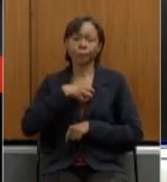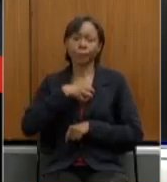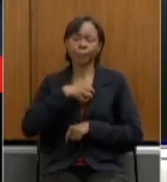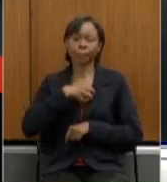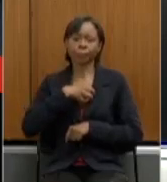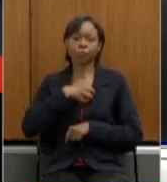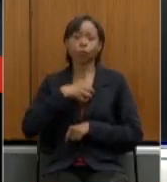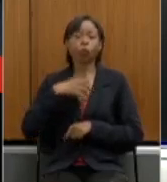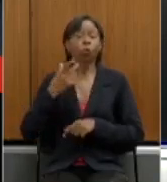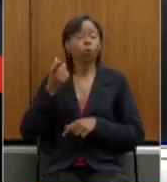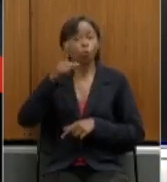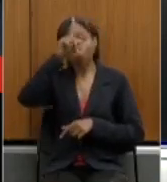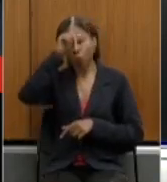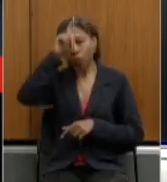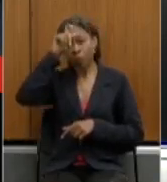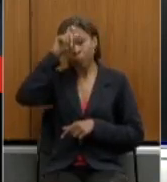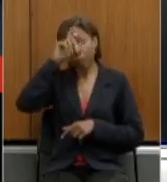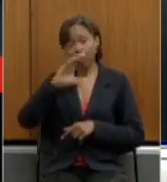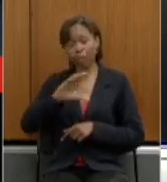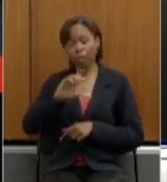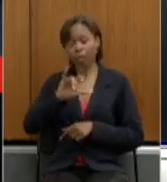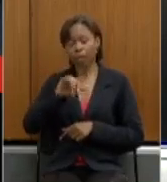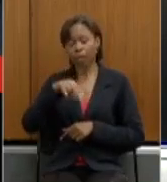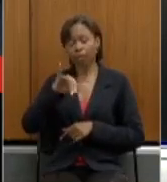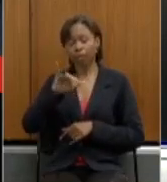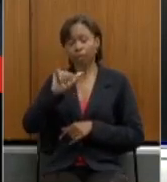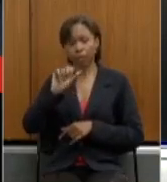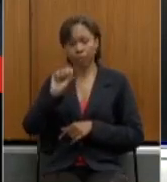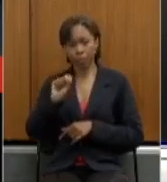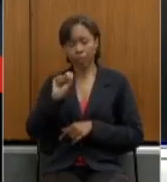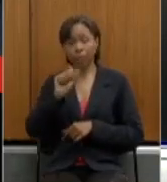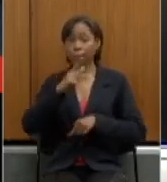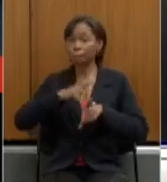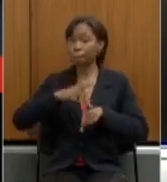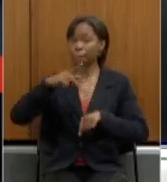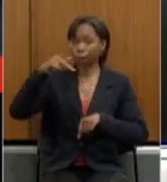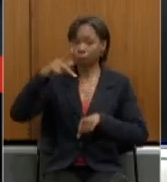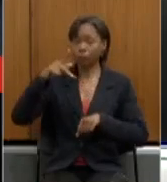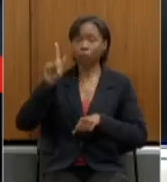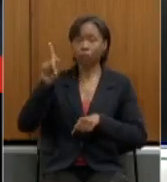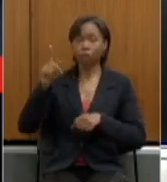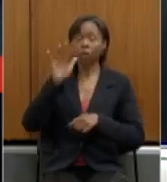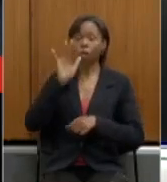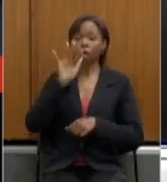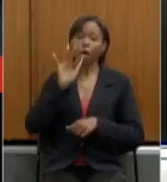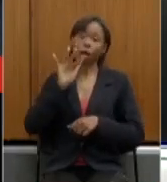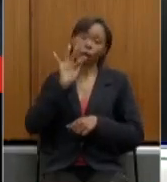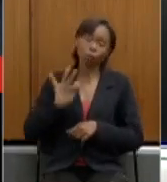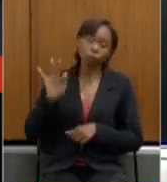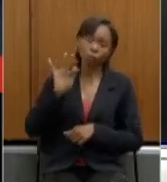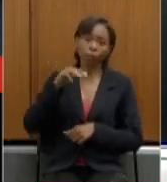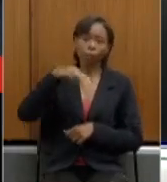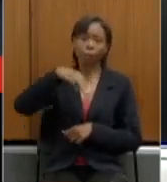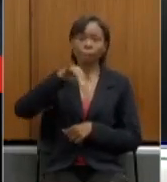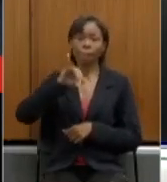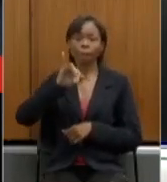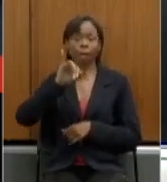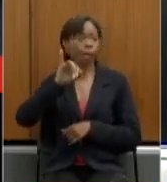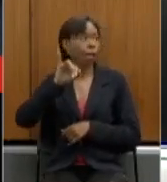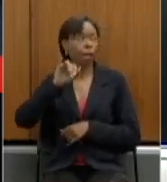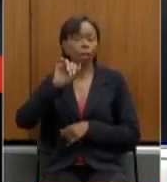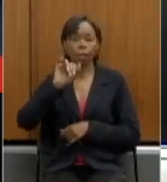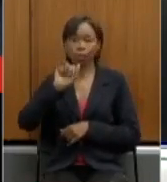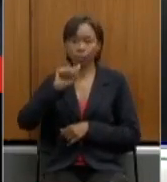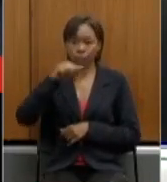Hospital das Clínicas e pós-graduação na Universidade de Miami. Faz atualmente MBA em Saúde pela Fundação Getúlio